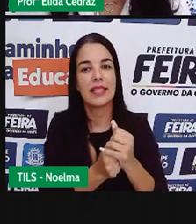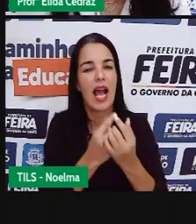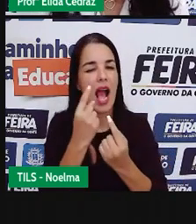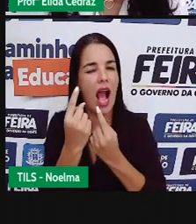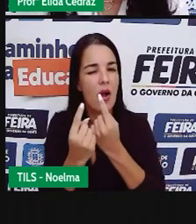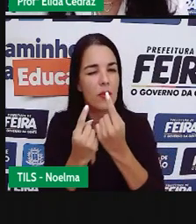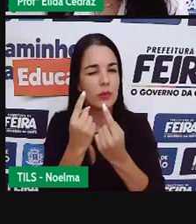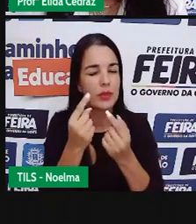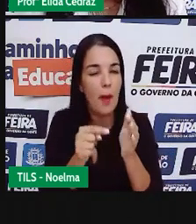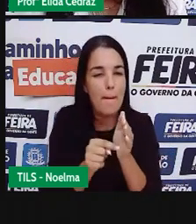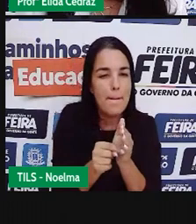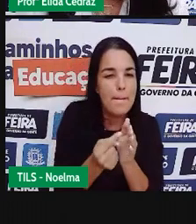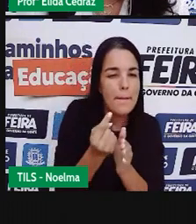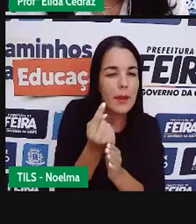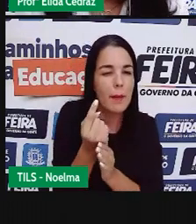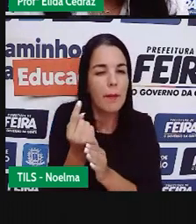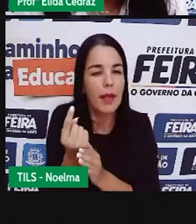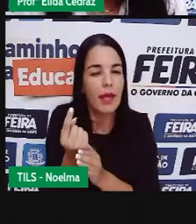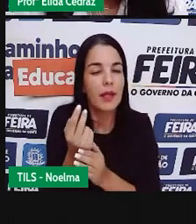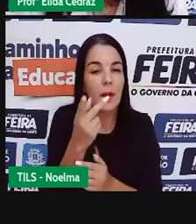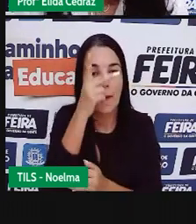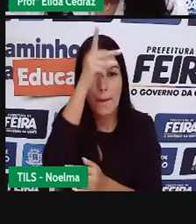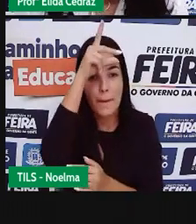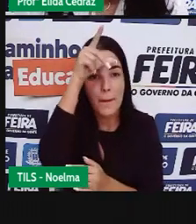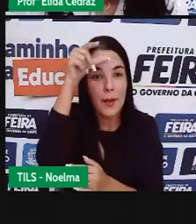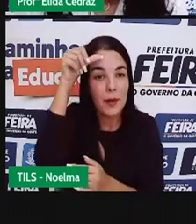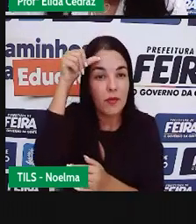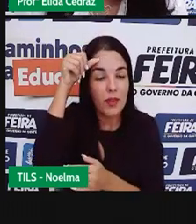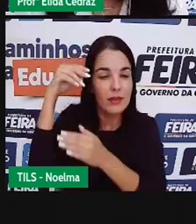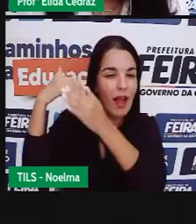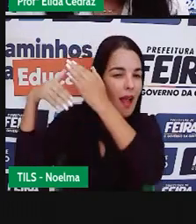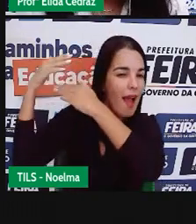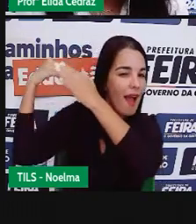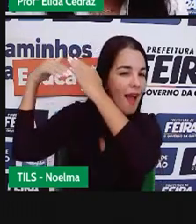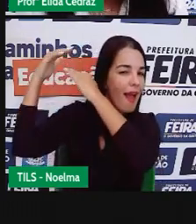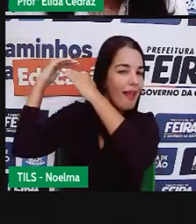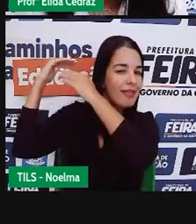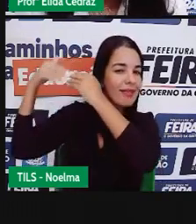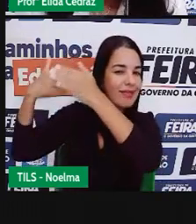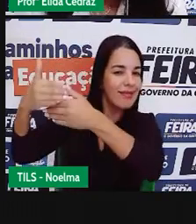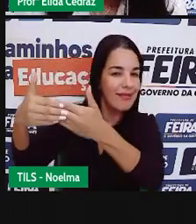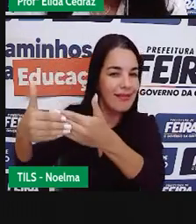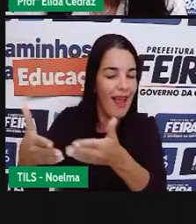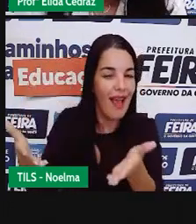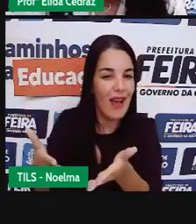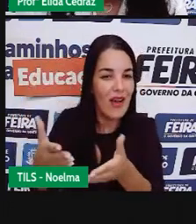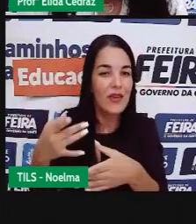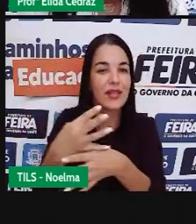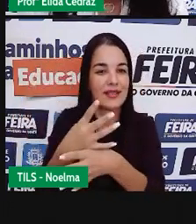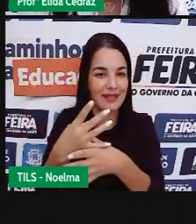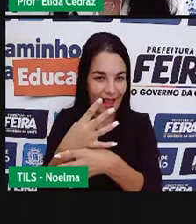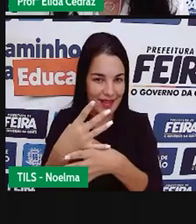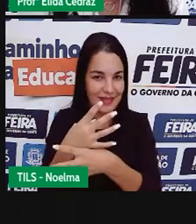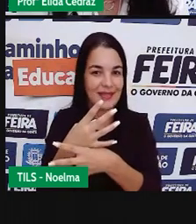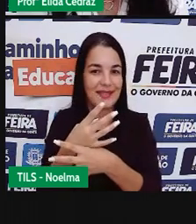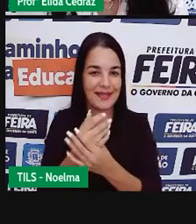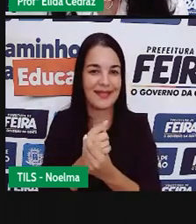Esses são alguns dos primeiros prefeitos da nossa cidade e não usaram o nome intendente.